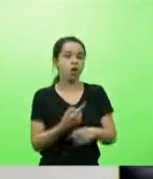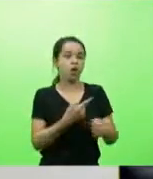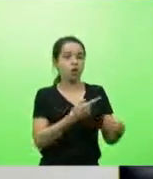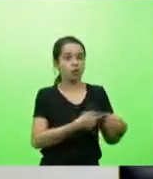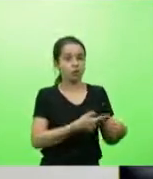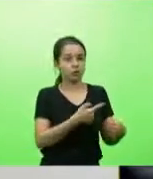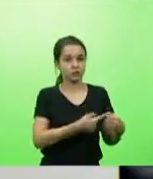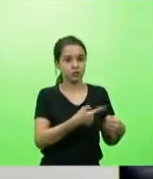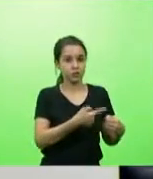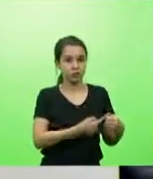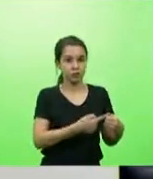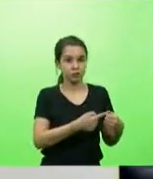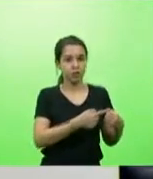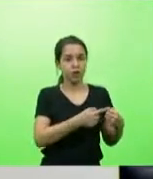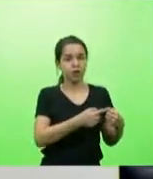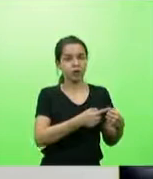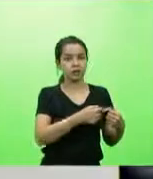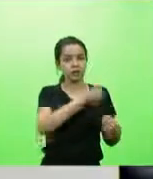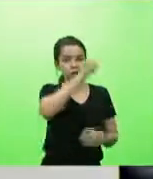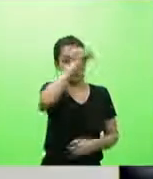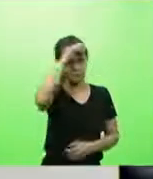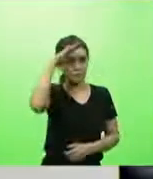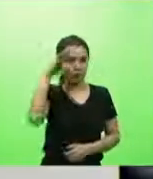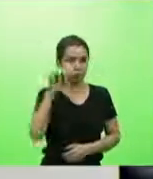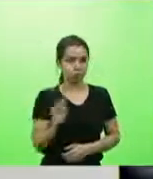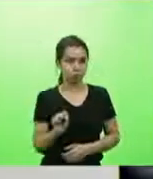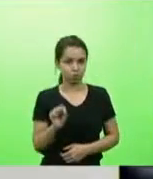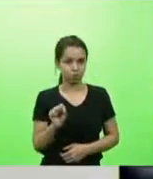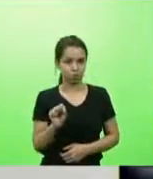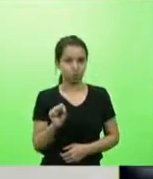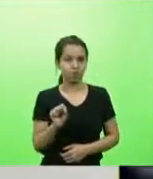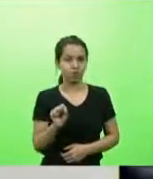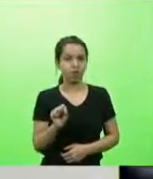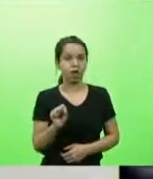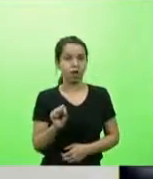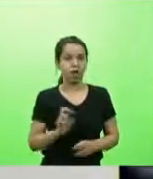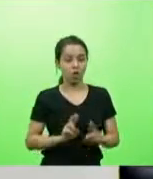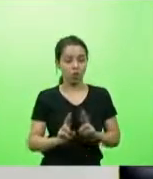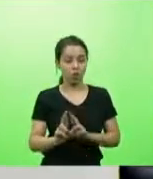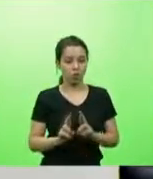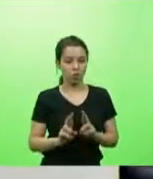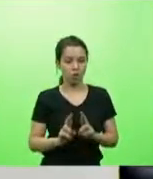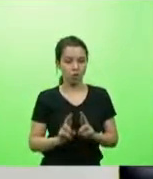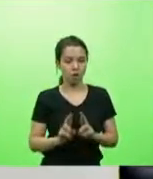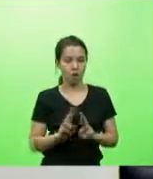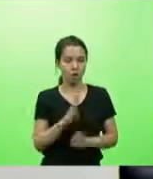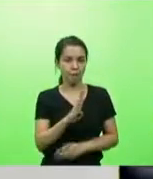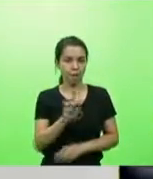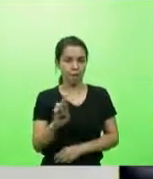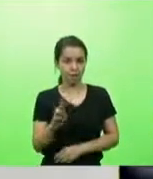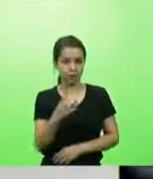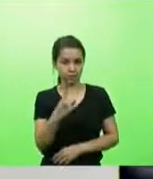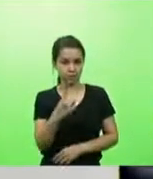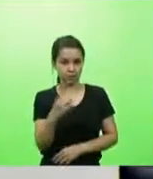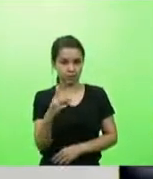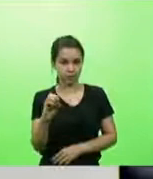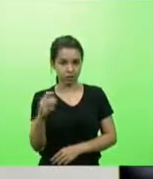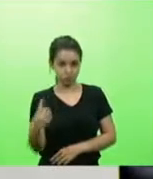de São Bento do Sul. Ou seja, saímos da BR-101, passa por